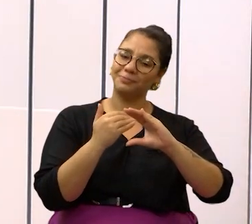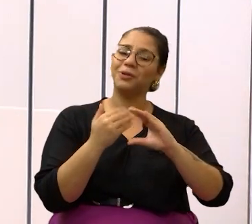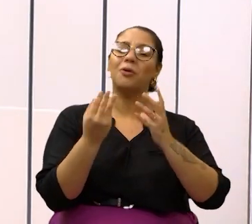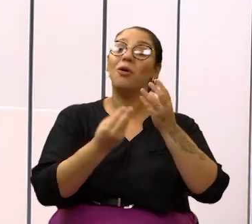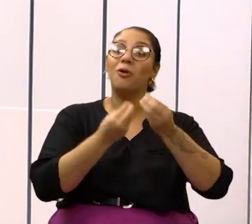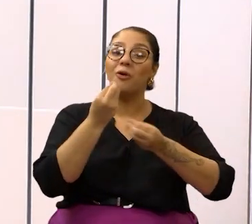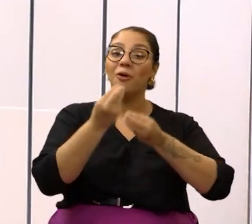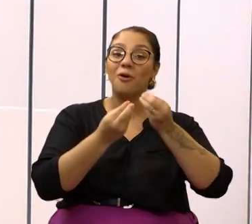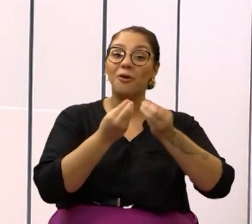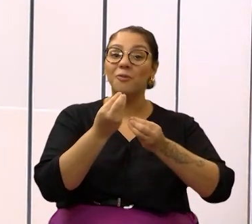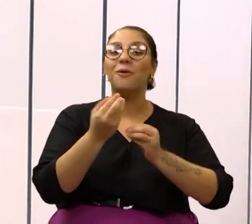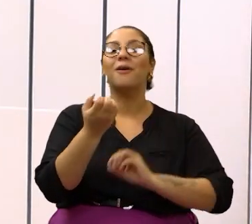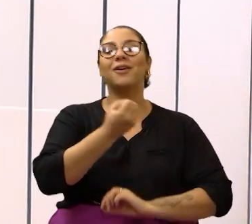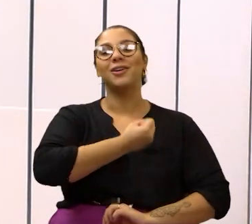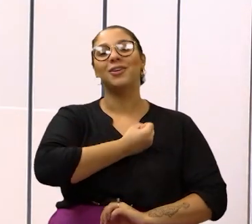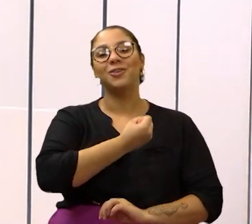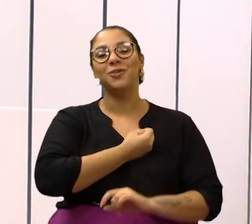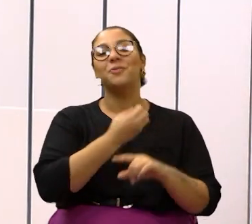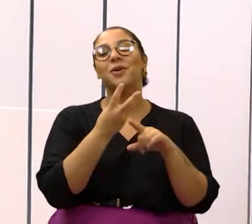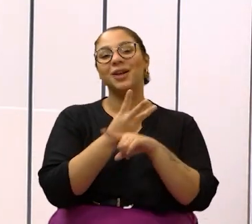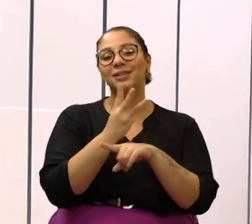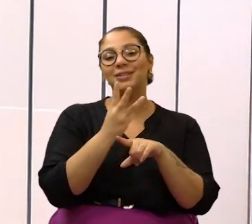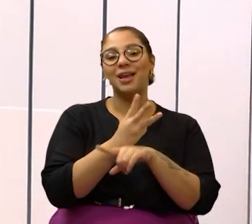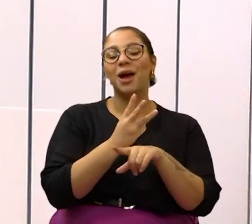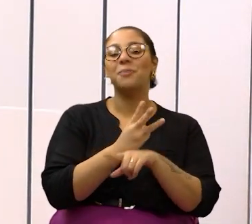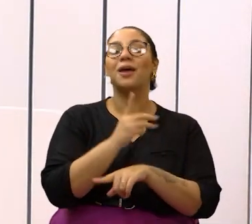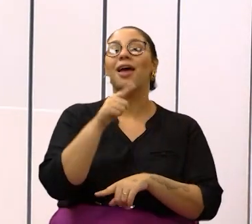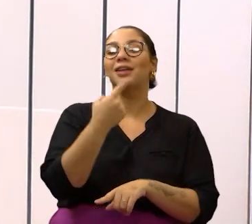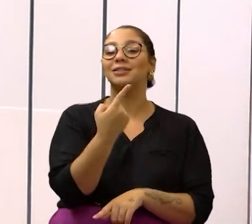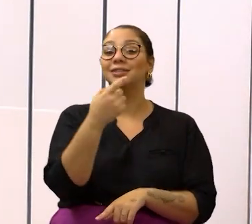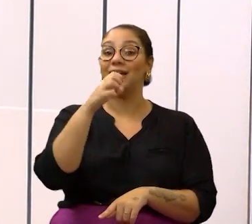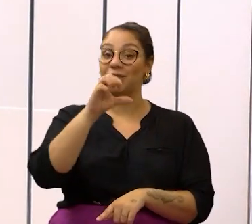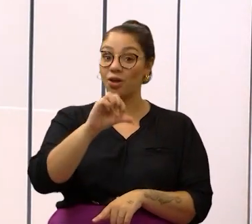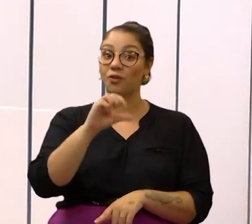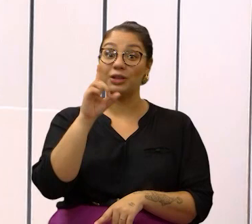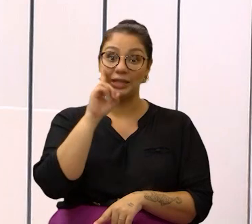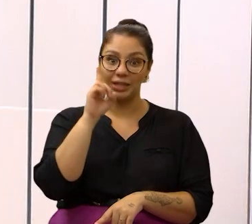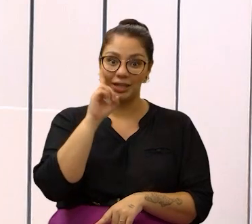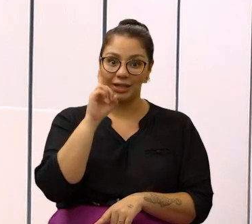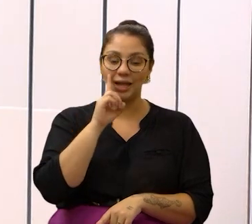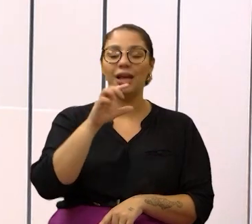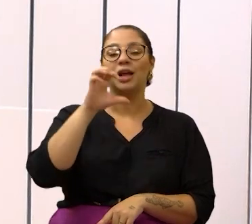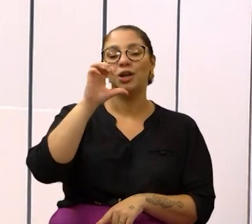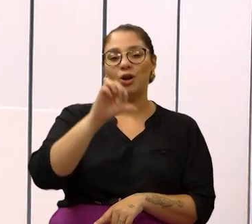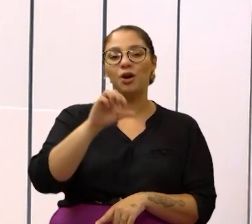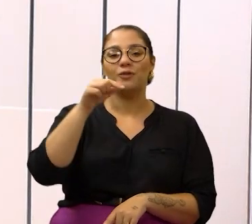mensagem através do número do nosso WhatsApp. 19 é o nosso DDD,